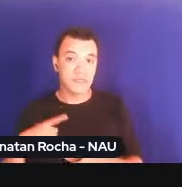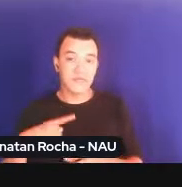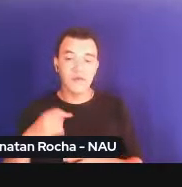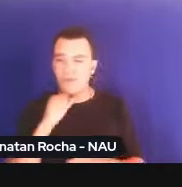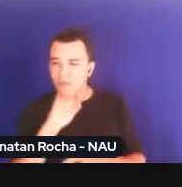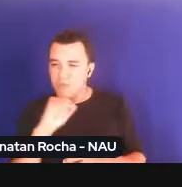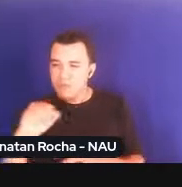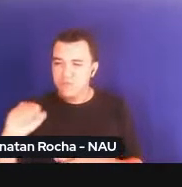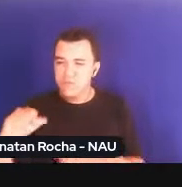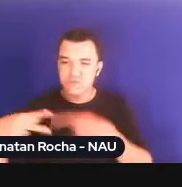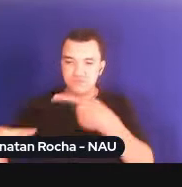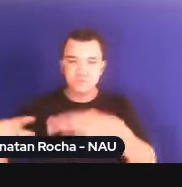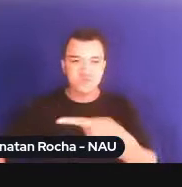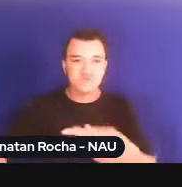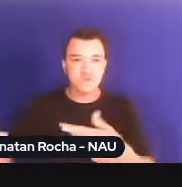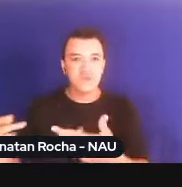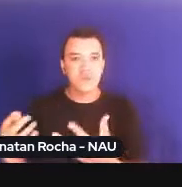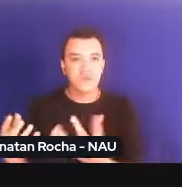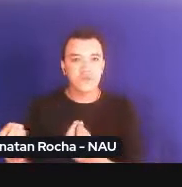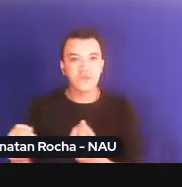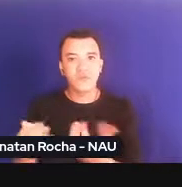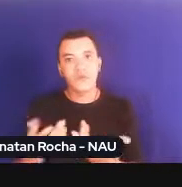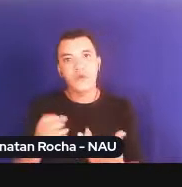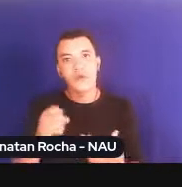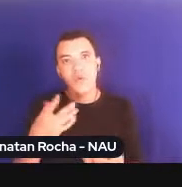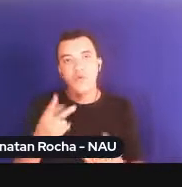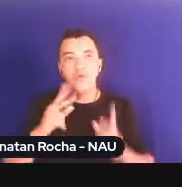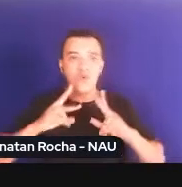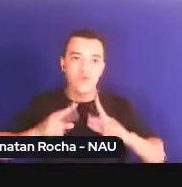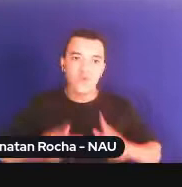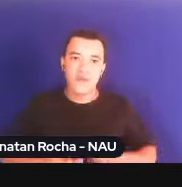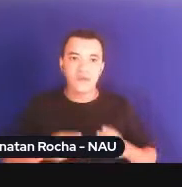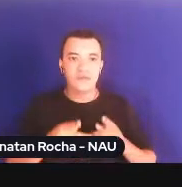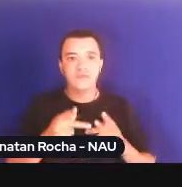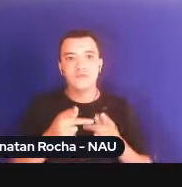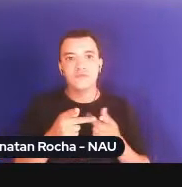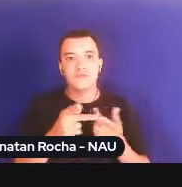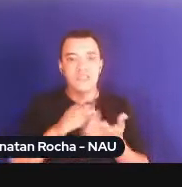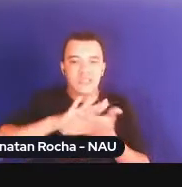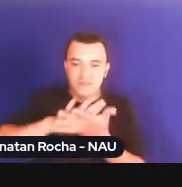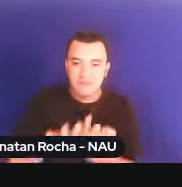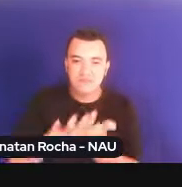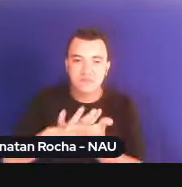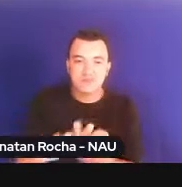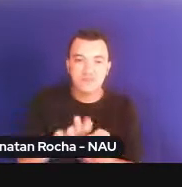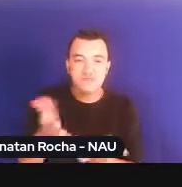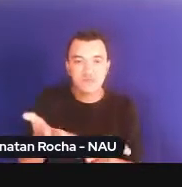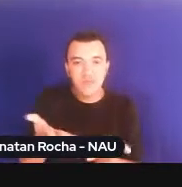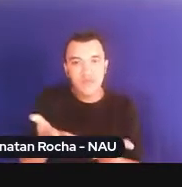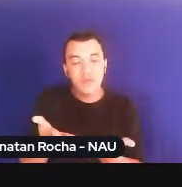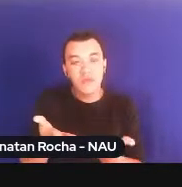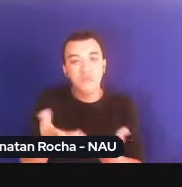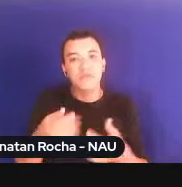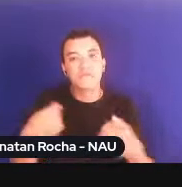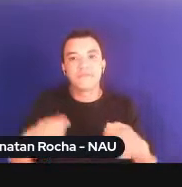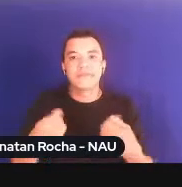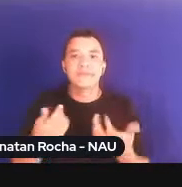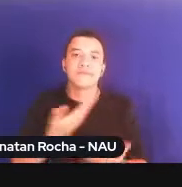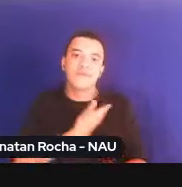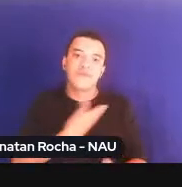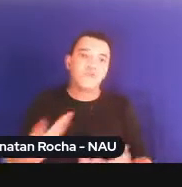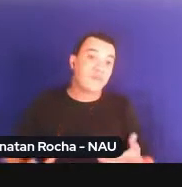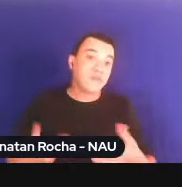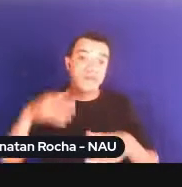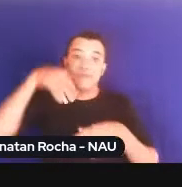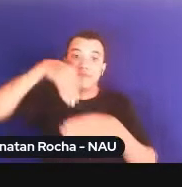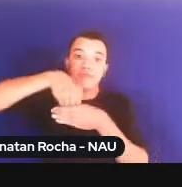crimes outros de lesa humanidade, passa pela atuação interna dos Estados, por meio